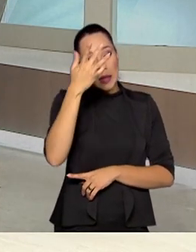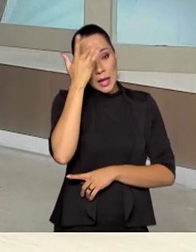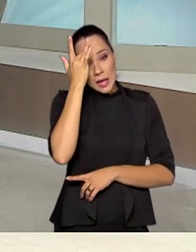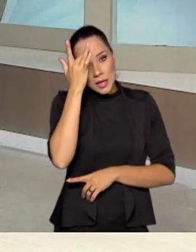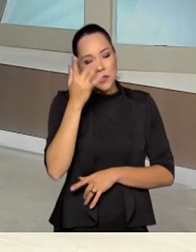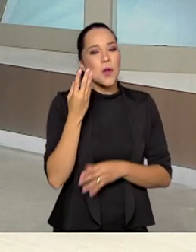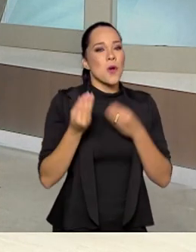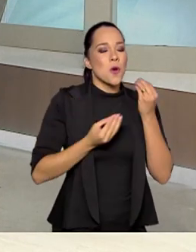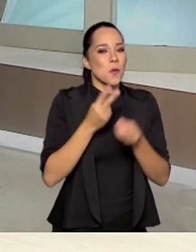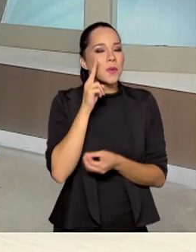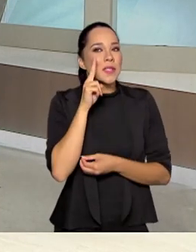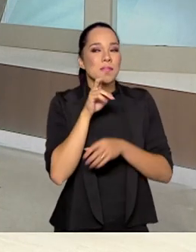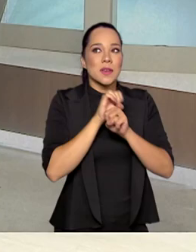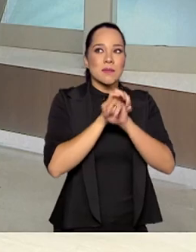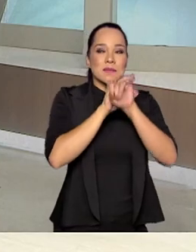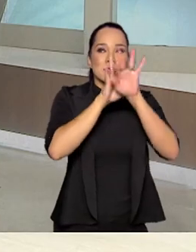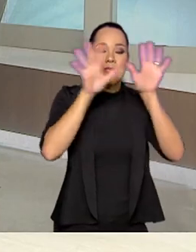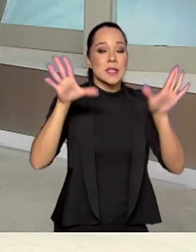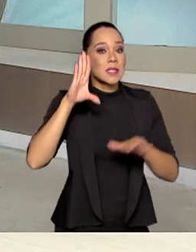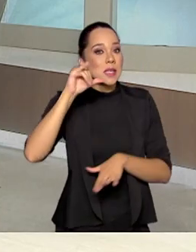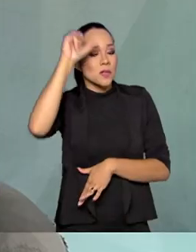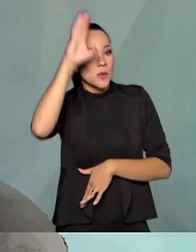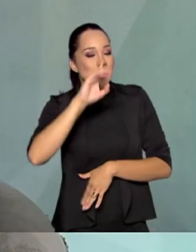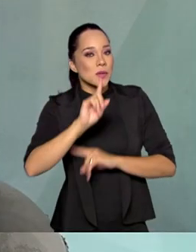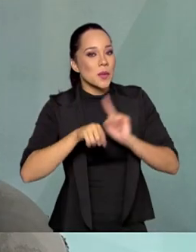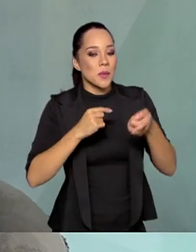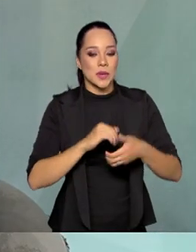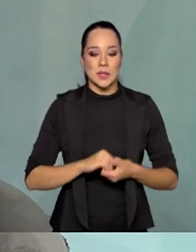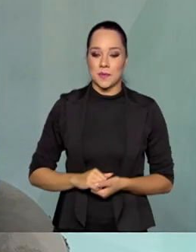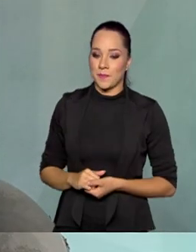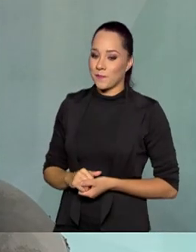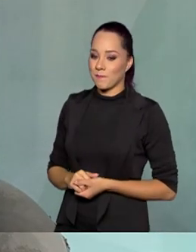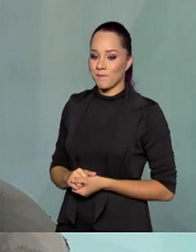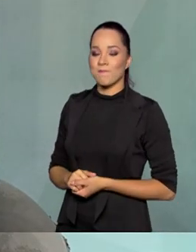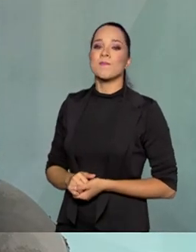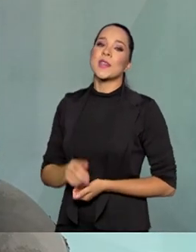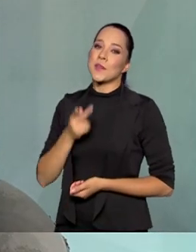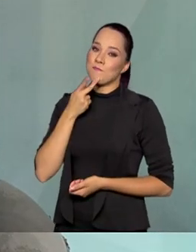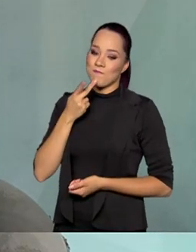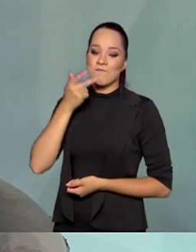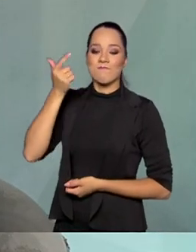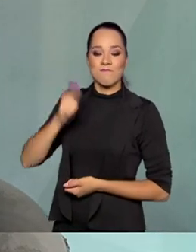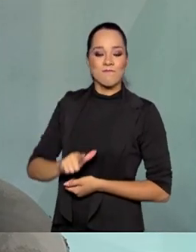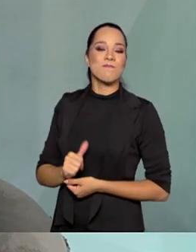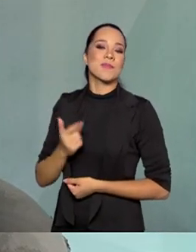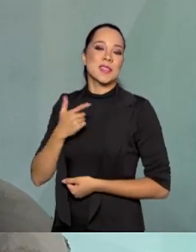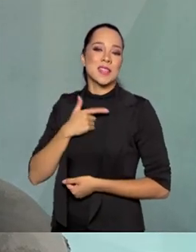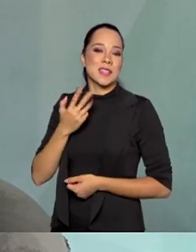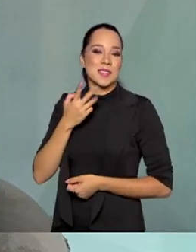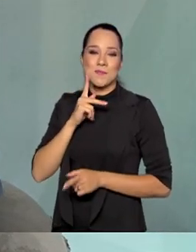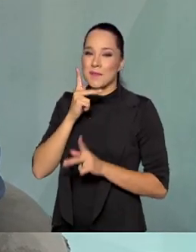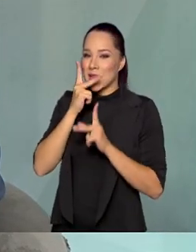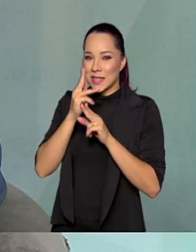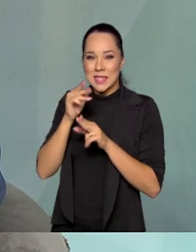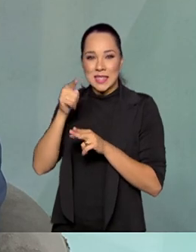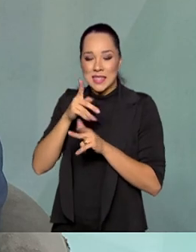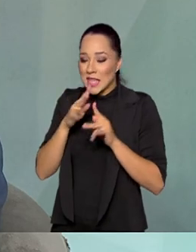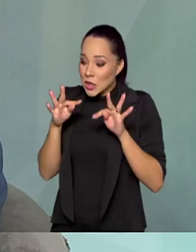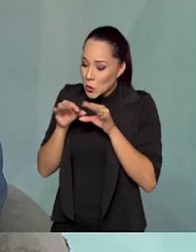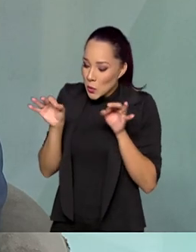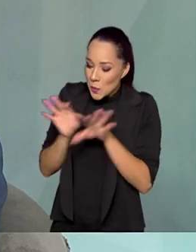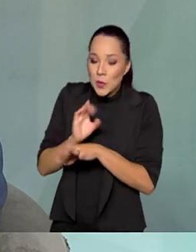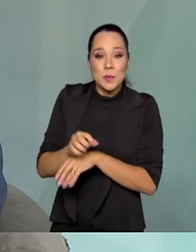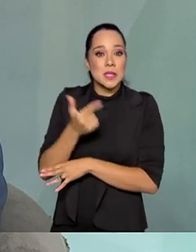descortina a ciência no Brasil depois de tudo isso? Eu tenho repetido que o cavalo selado está passando o Brasil pela